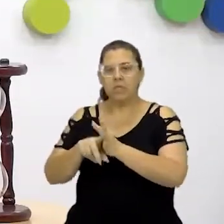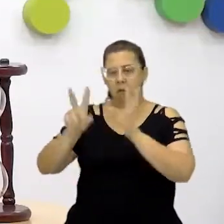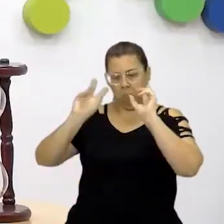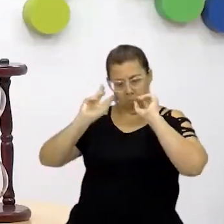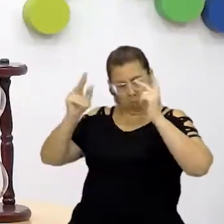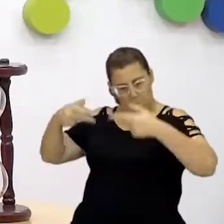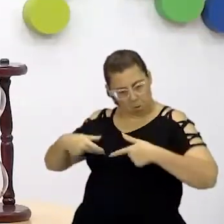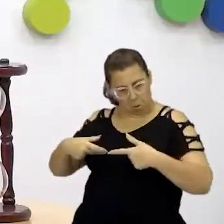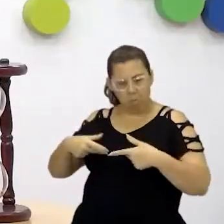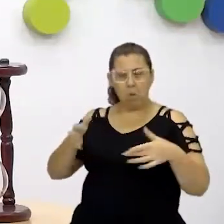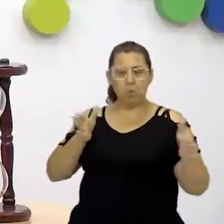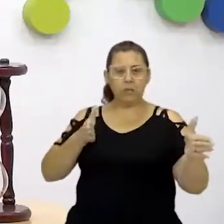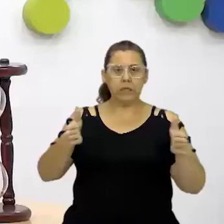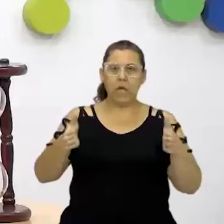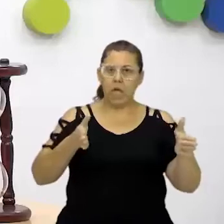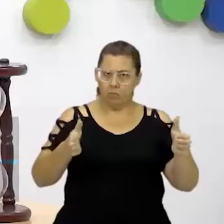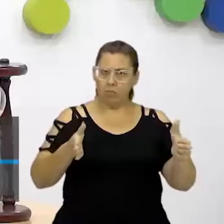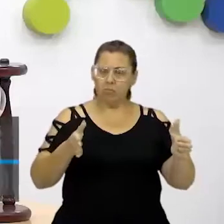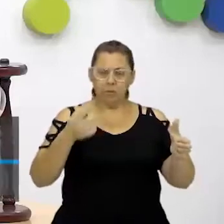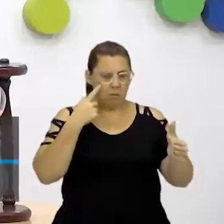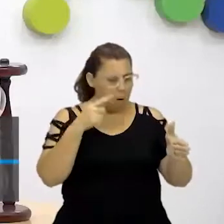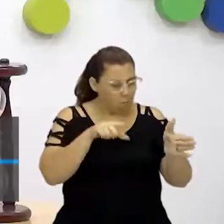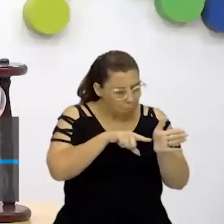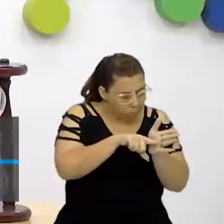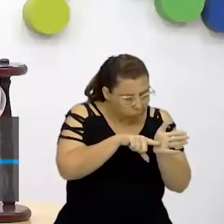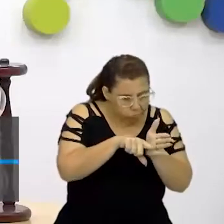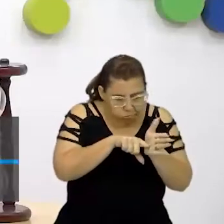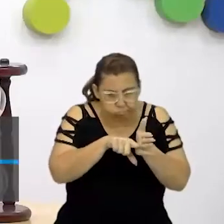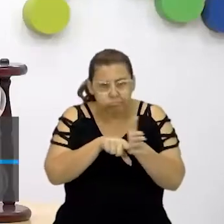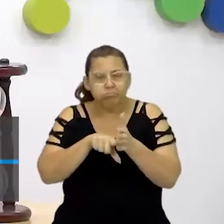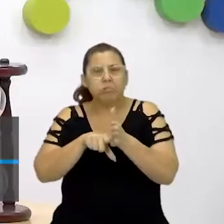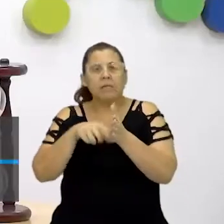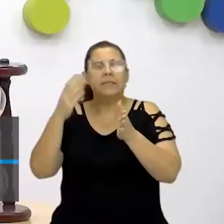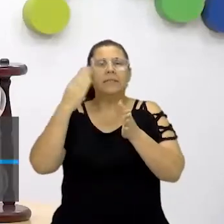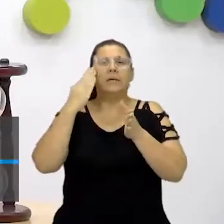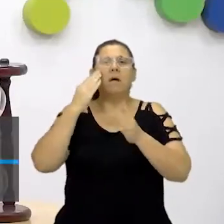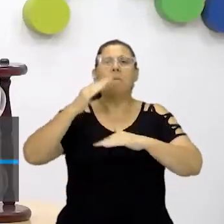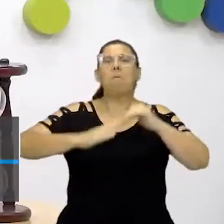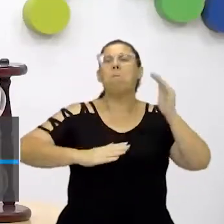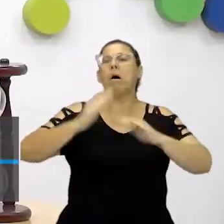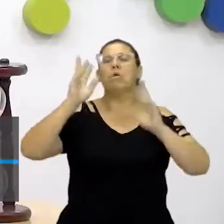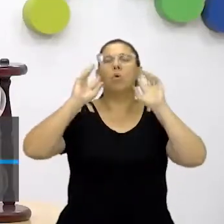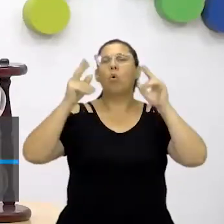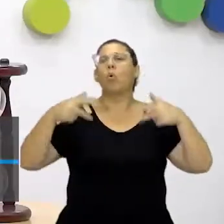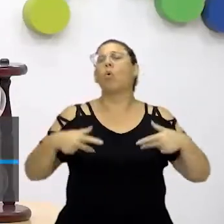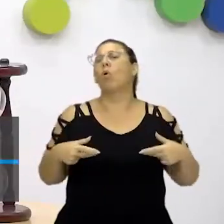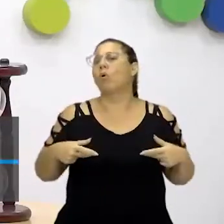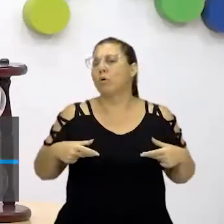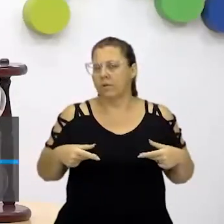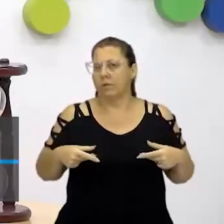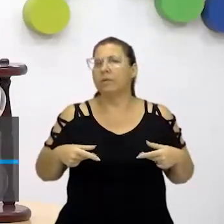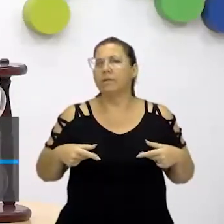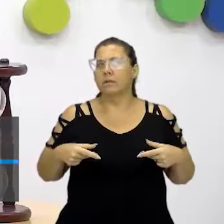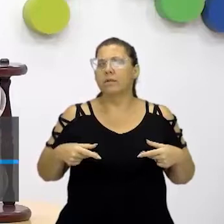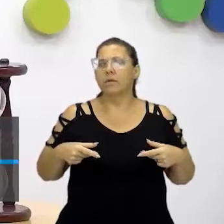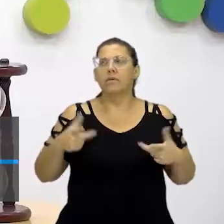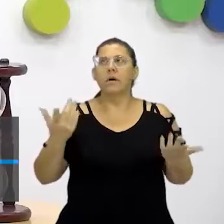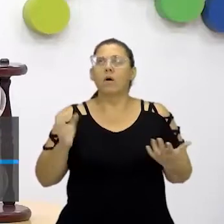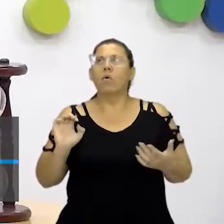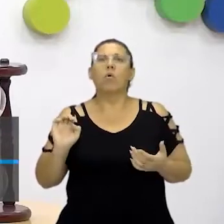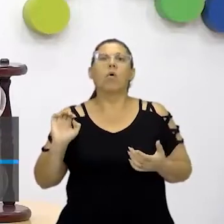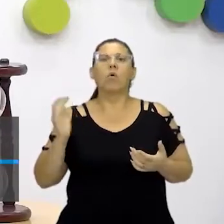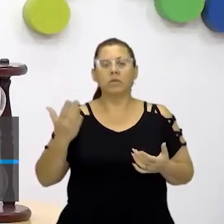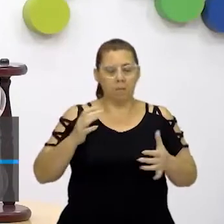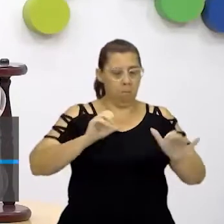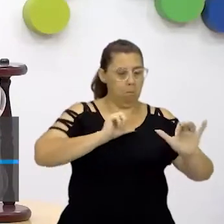ferramenta, é nossa ferramenta de trabalho e nós sabemos que as ações do homem, elas vão causar aí